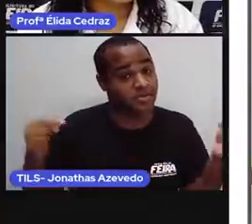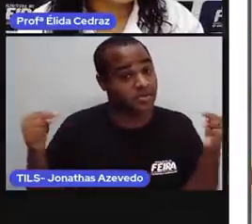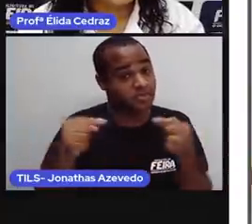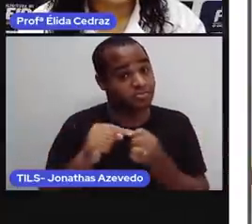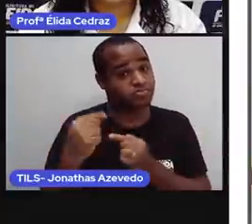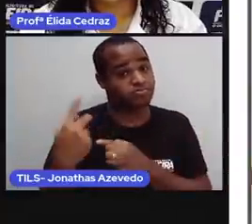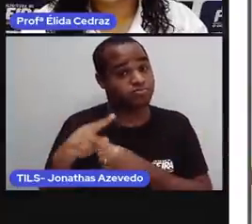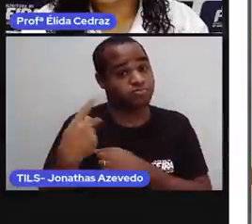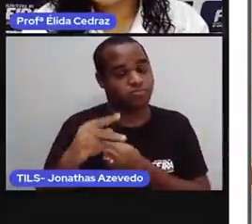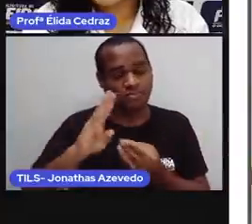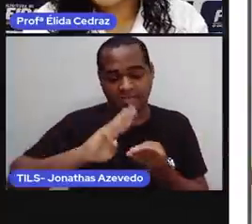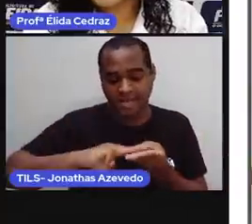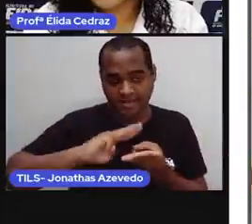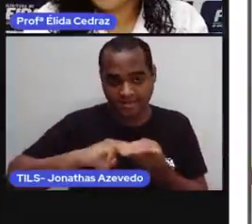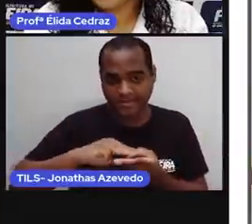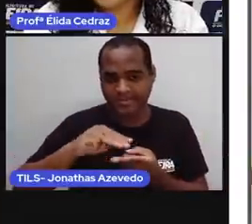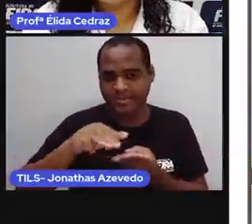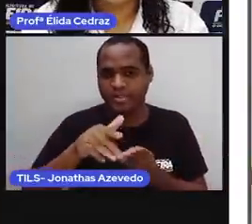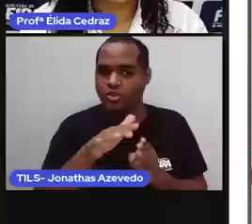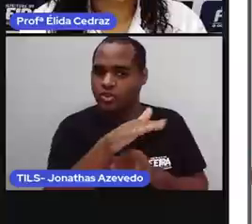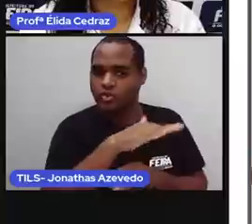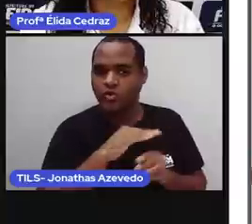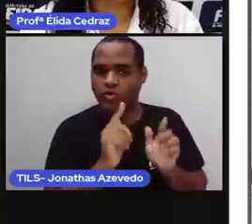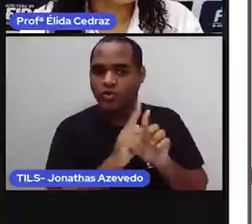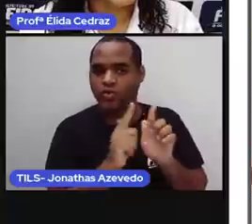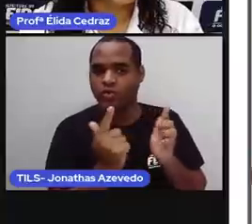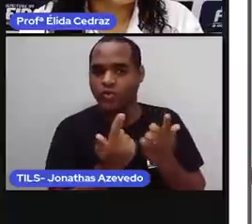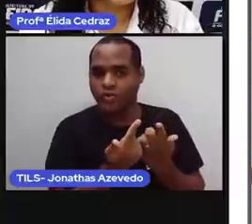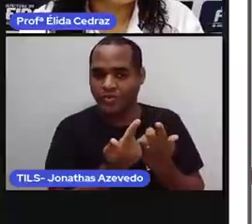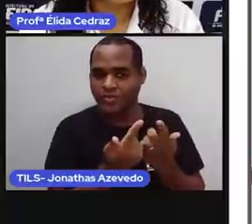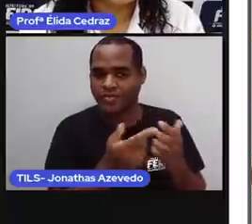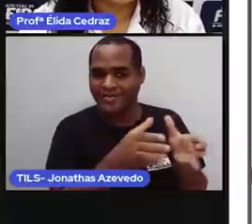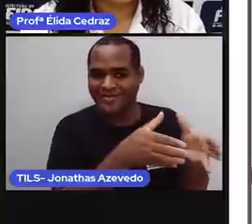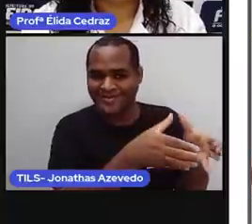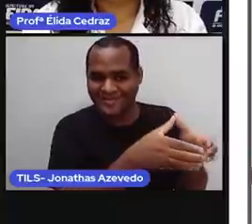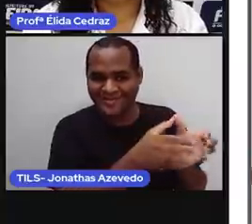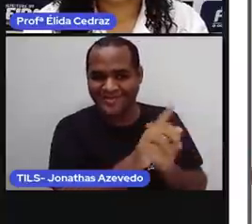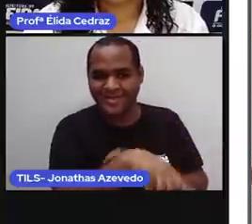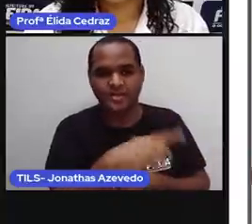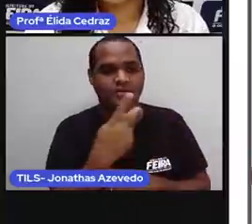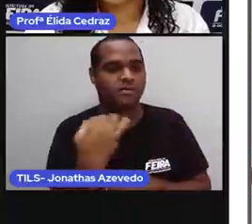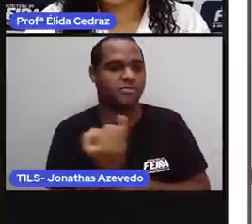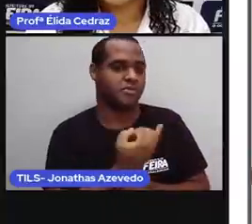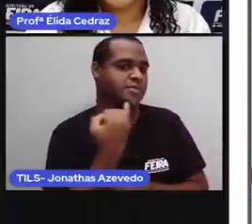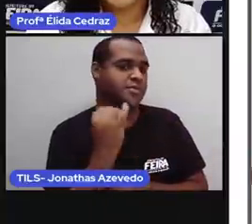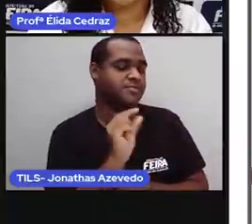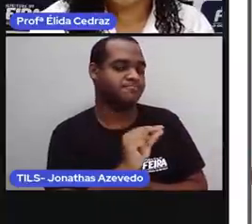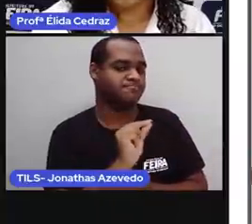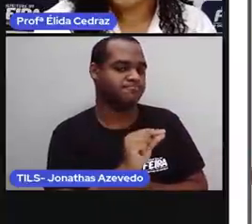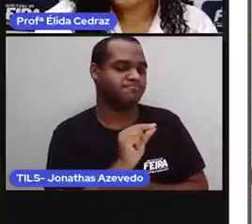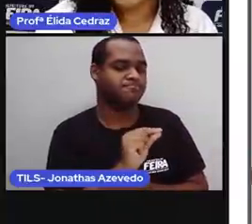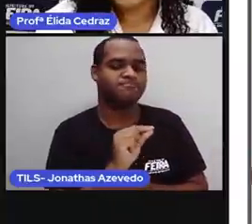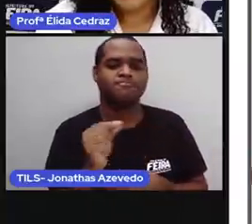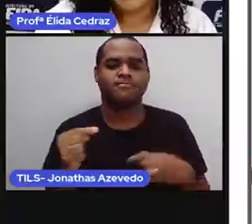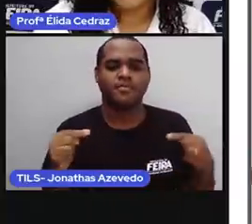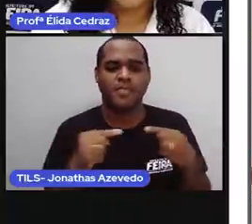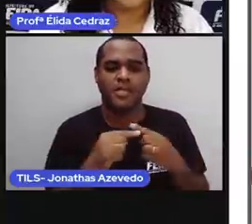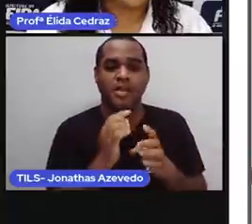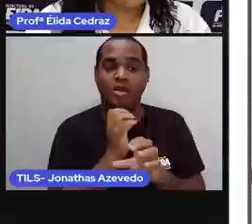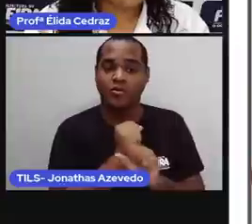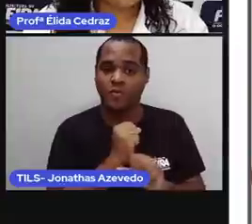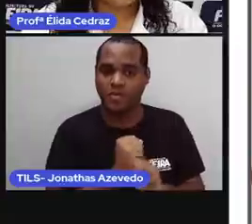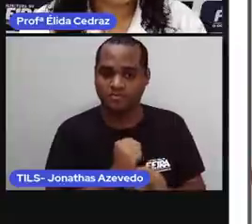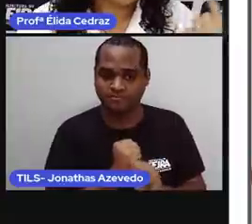Matemática para a gente fazer grupos. Os números cardinais, eles dão para a gente a quantidade.